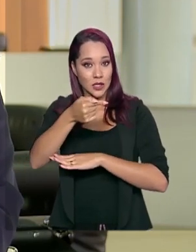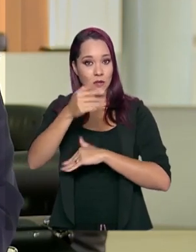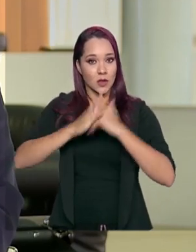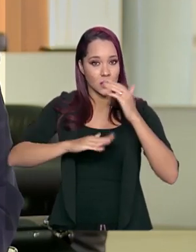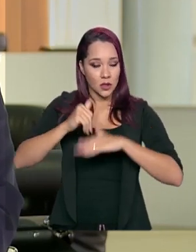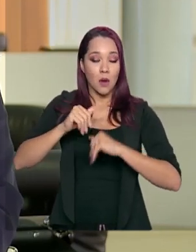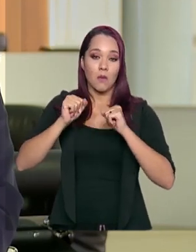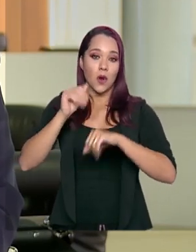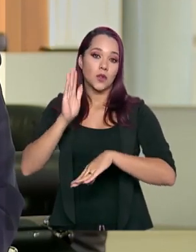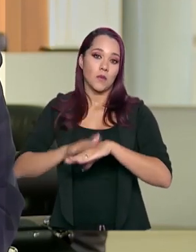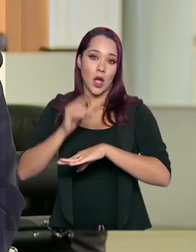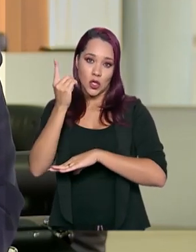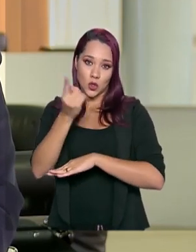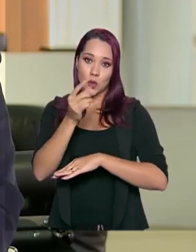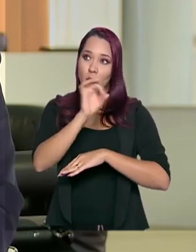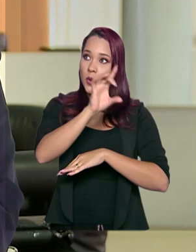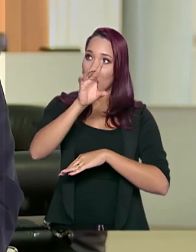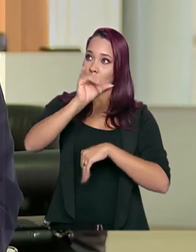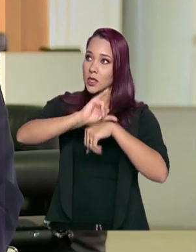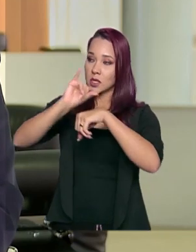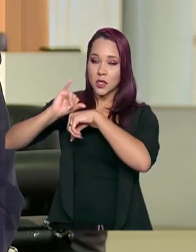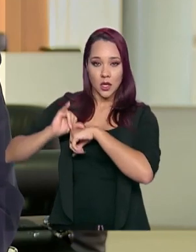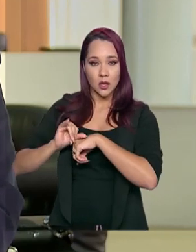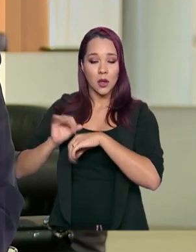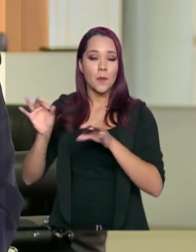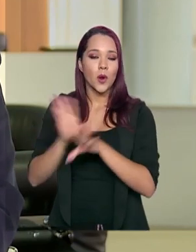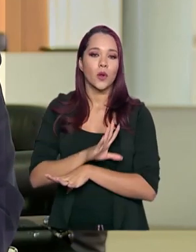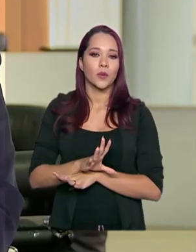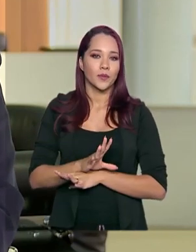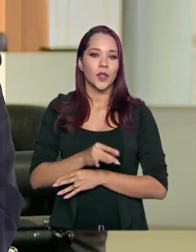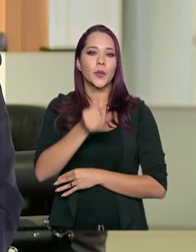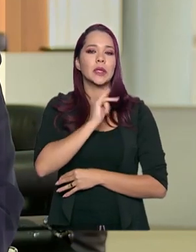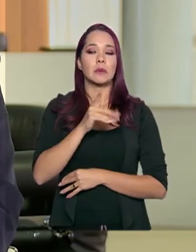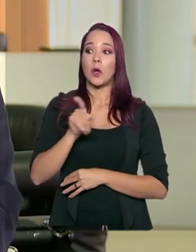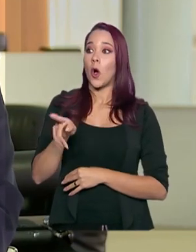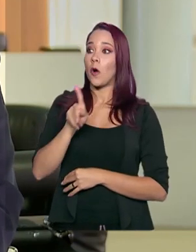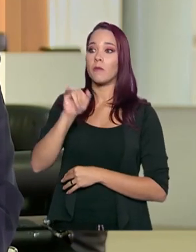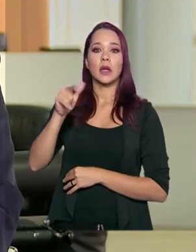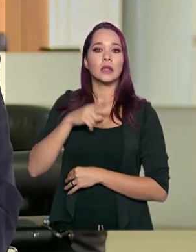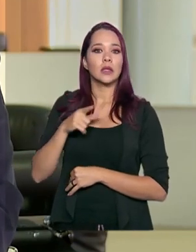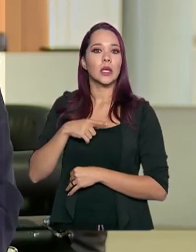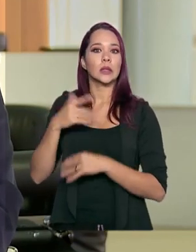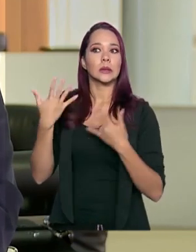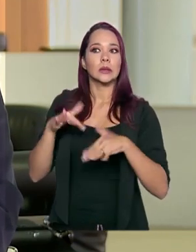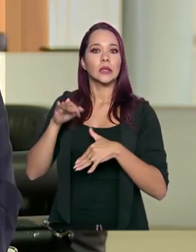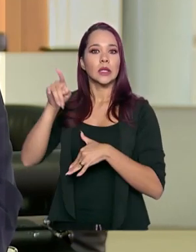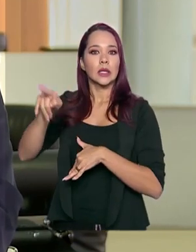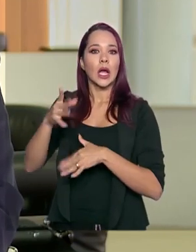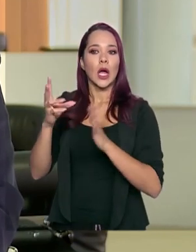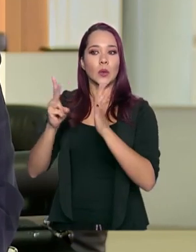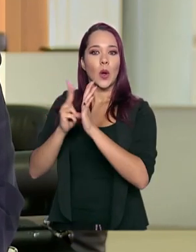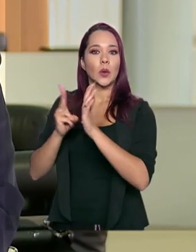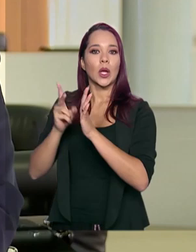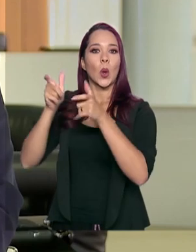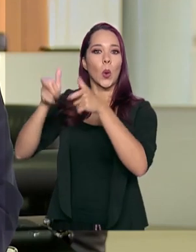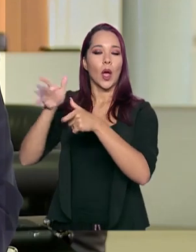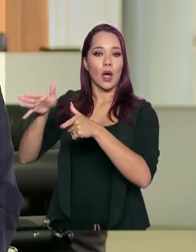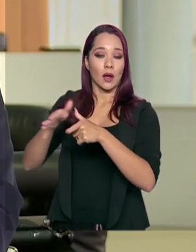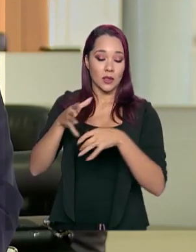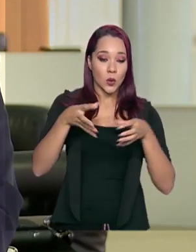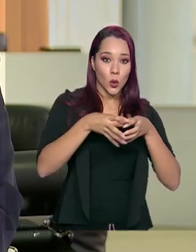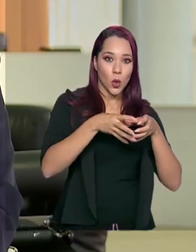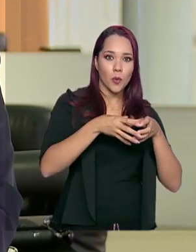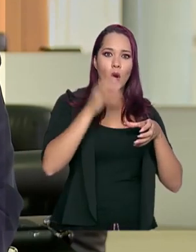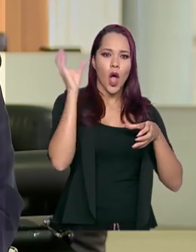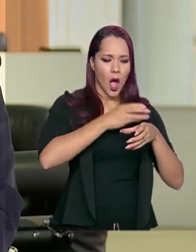pode haver mais de uma por distrito, que estão prontos. Então, por exemplo, olha, vai ter um surto, vai acontecer um surto numa aldeia X. Essas pessoas,